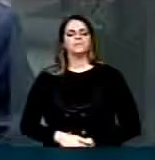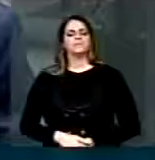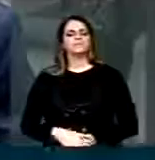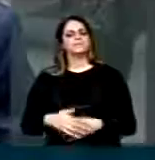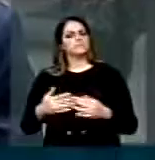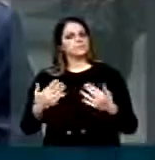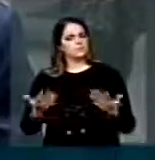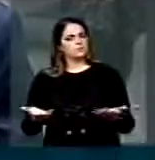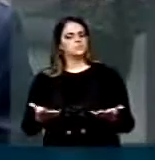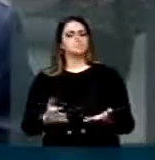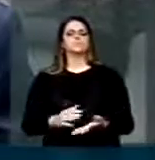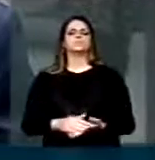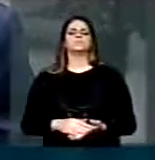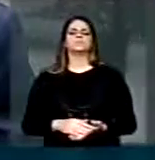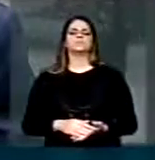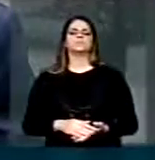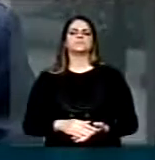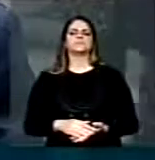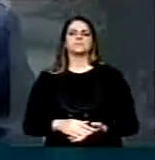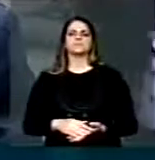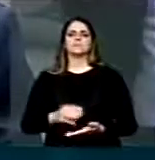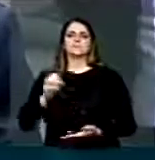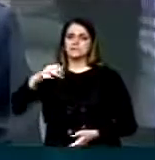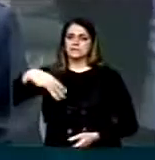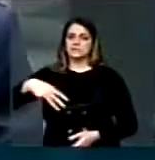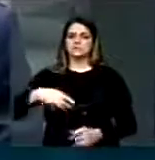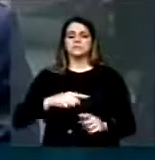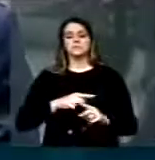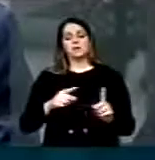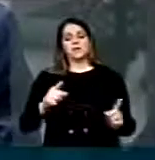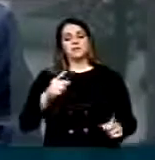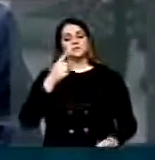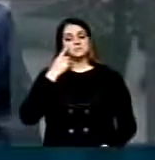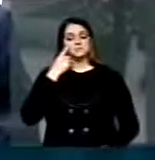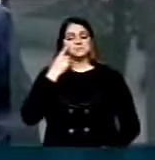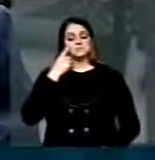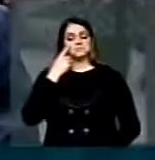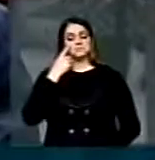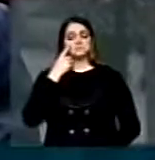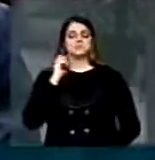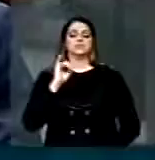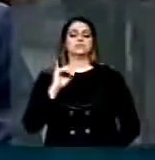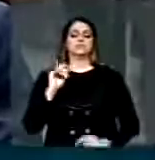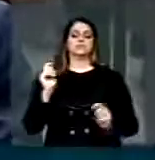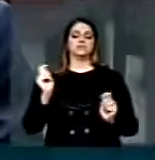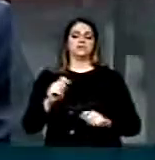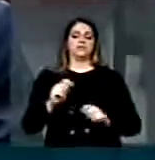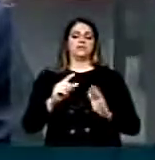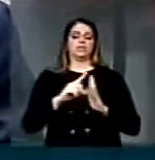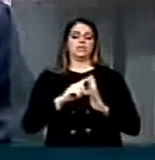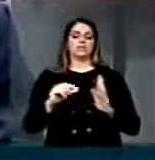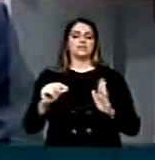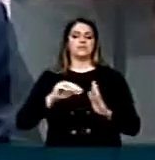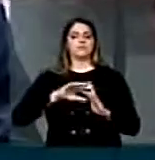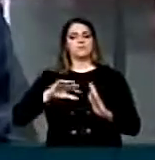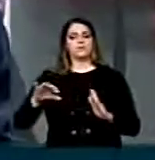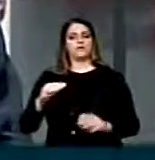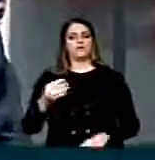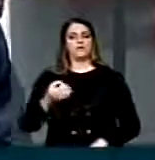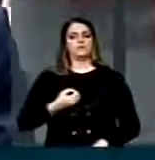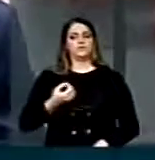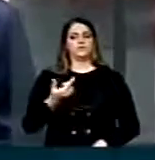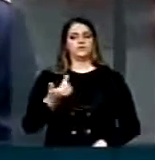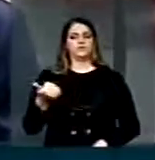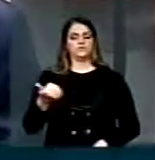voto geral é sim, mas vamos ver se partidos que têm possibilidade destacam o artigo 21,